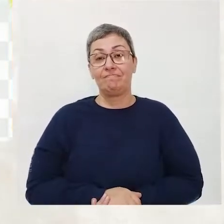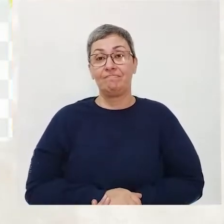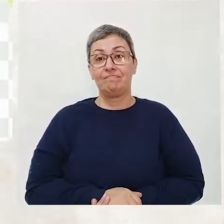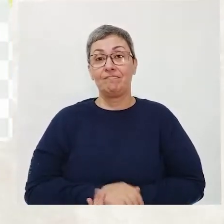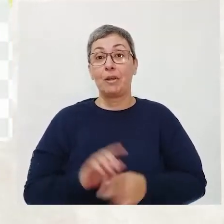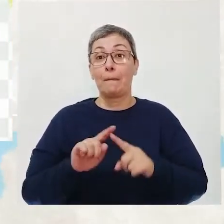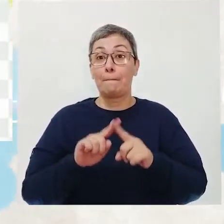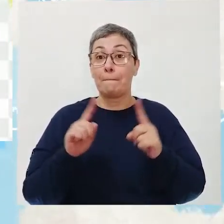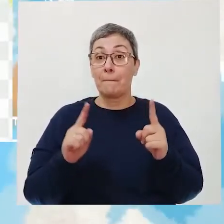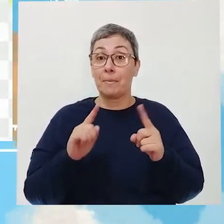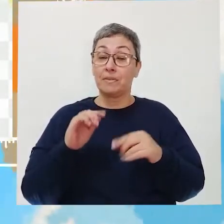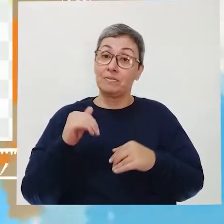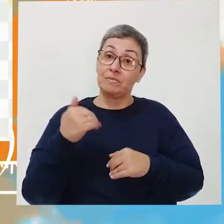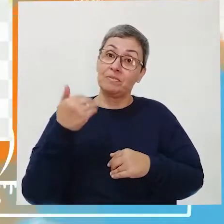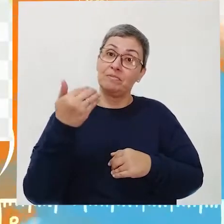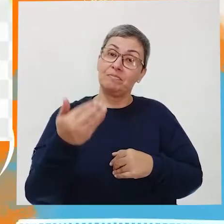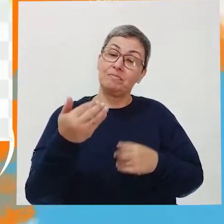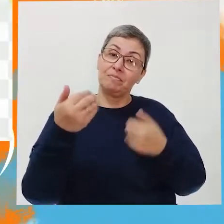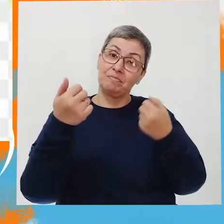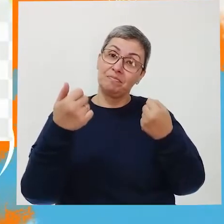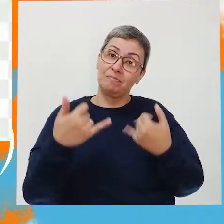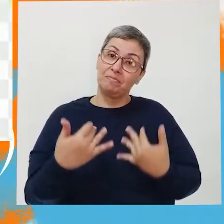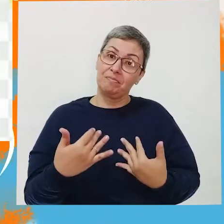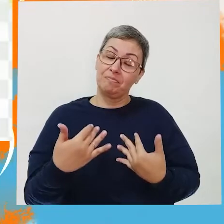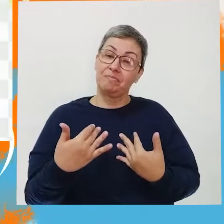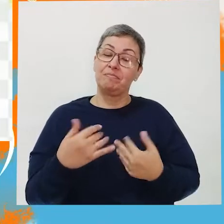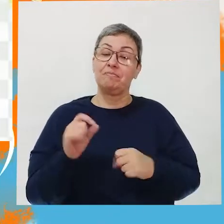Mais adiante, ele diz assim.